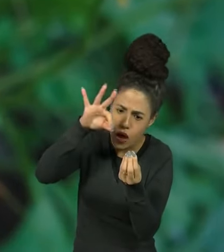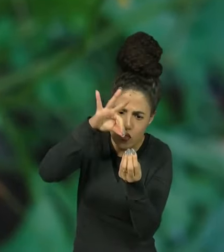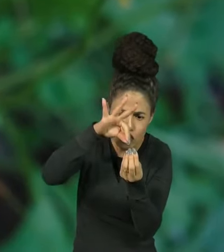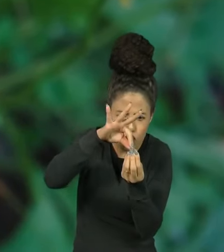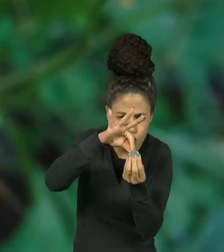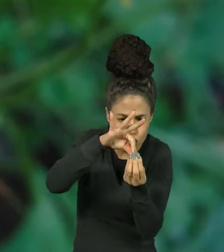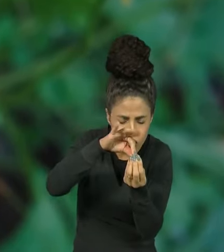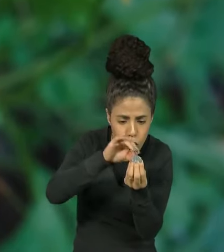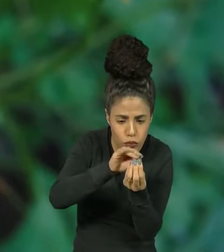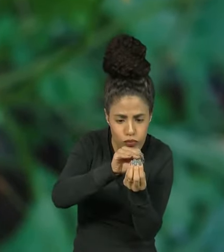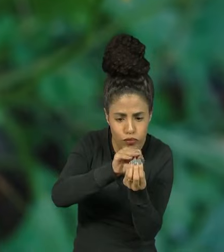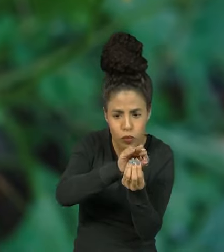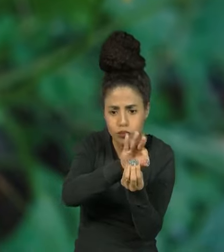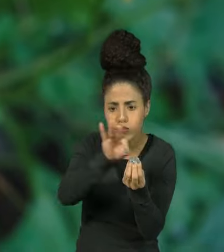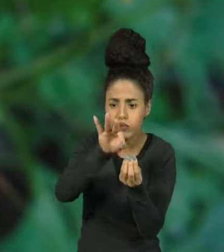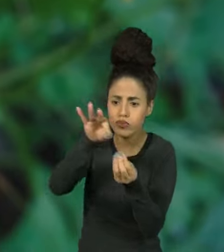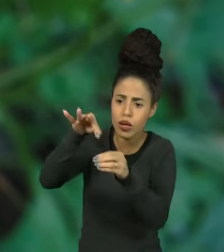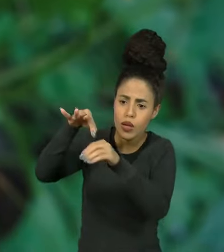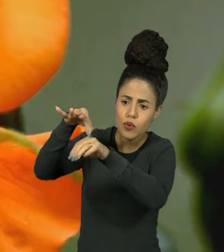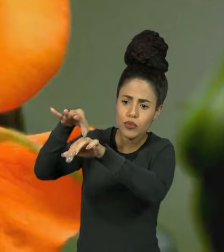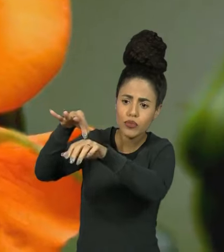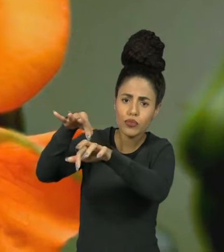que fecundam os vegetais.